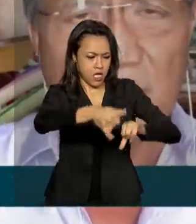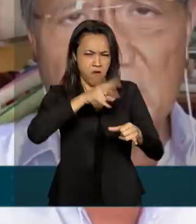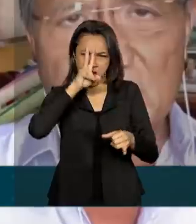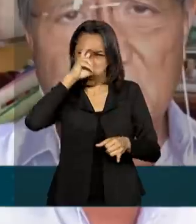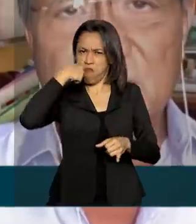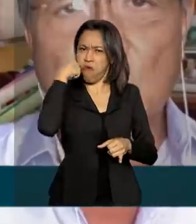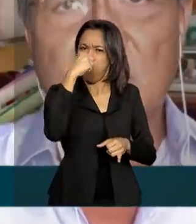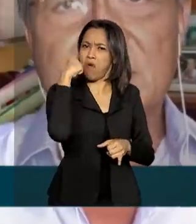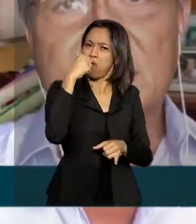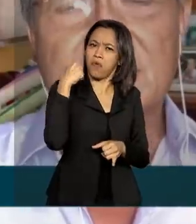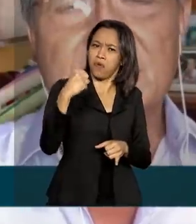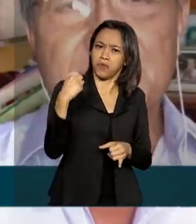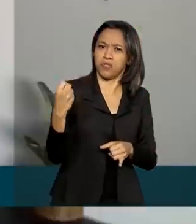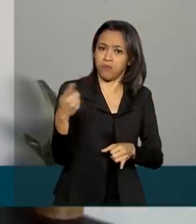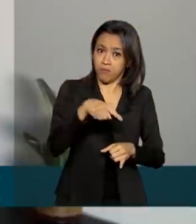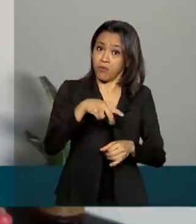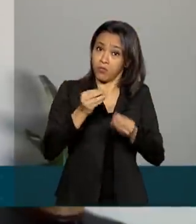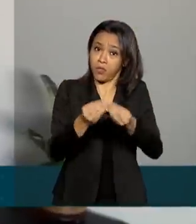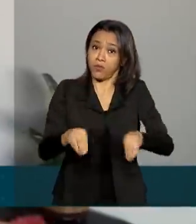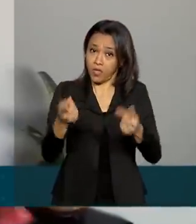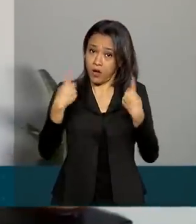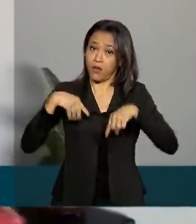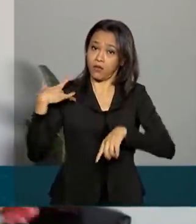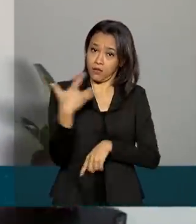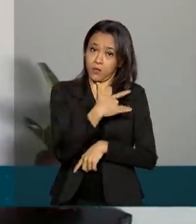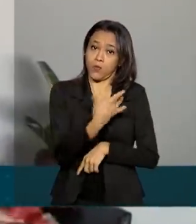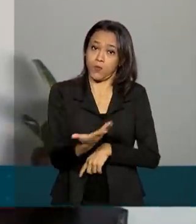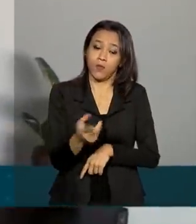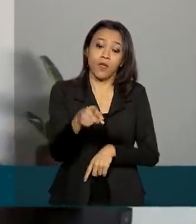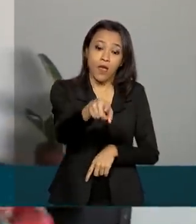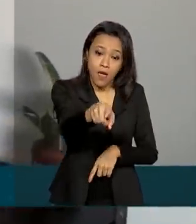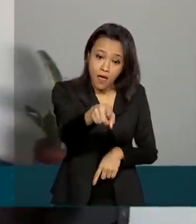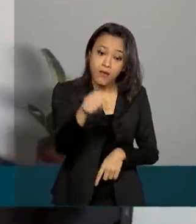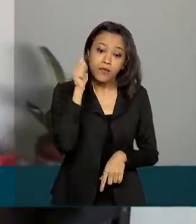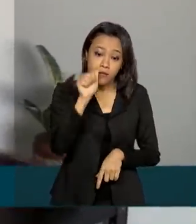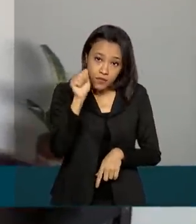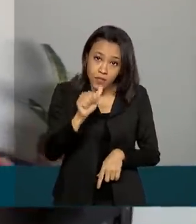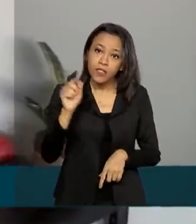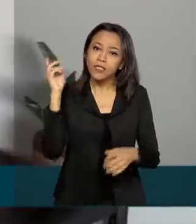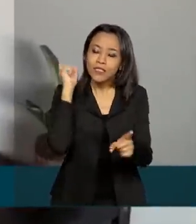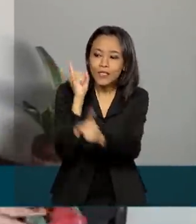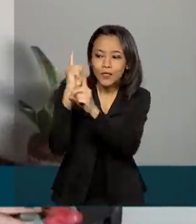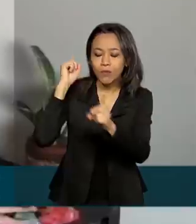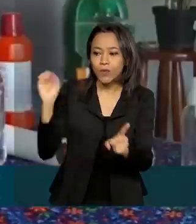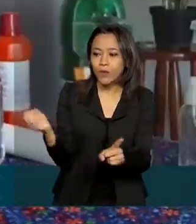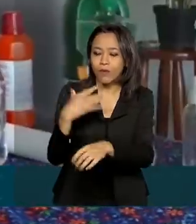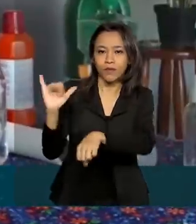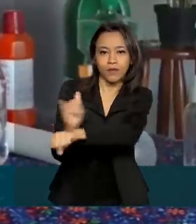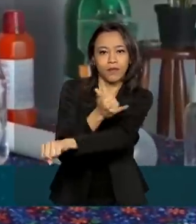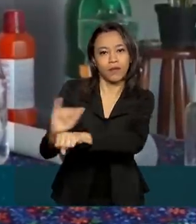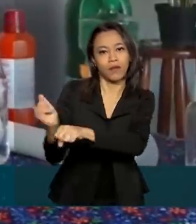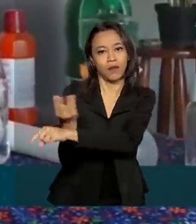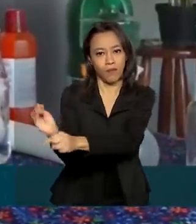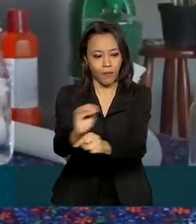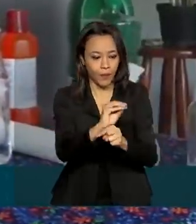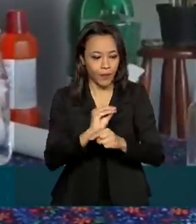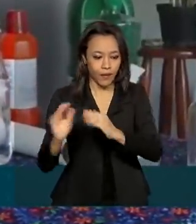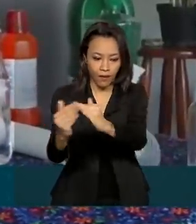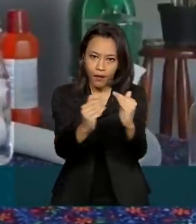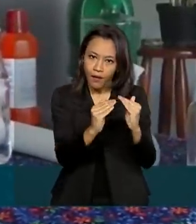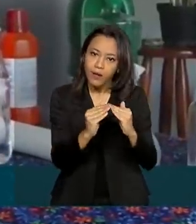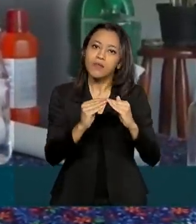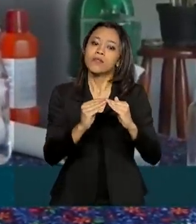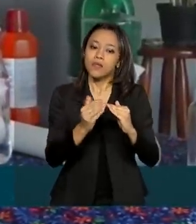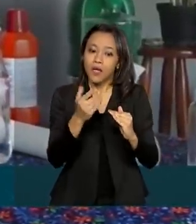obviamente, mais tóxicas. Letícia descobriu novas fórmulas para cuidar da casa e dos alimentos. Ela,